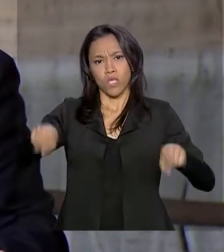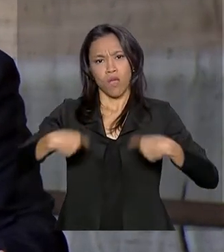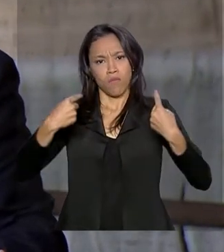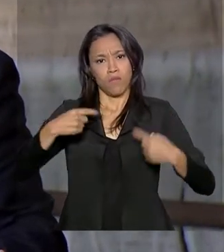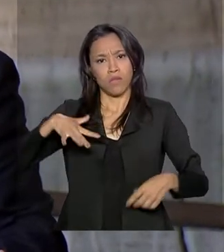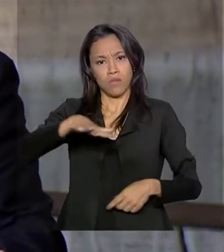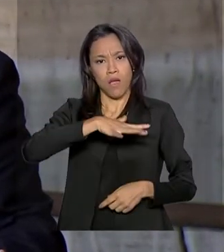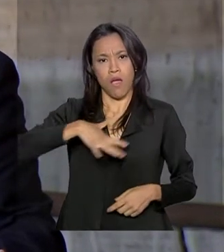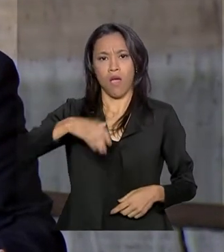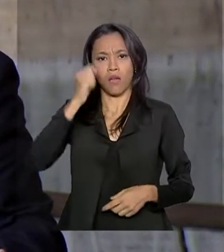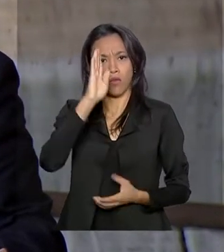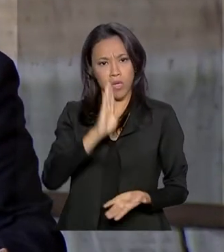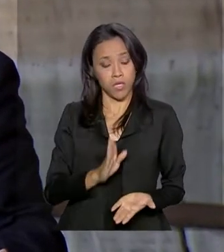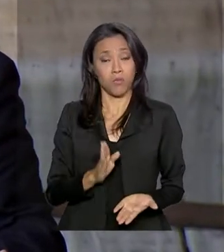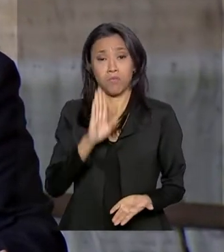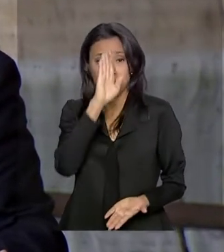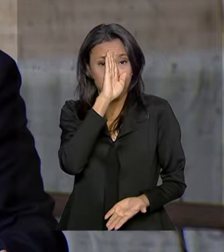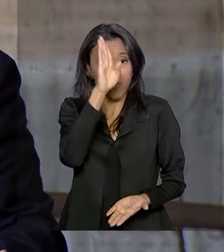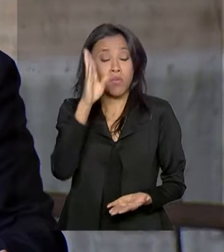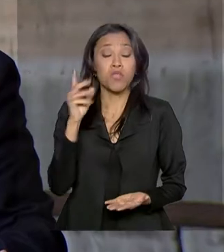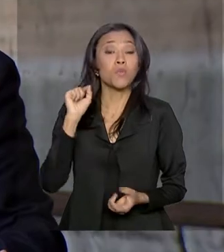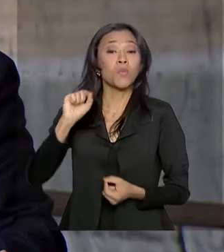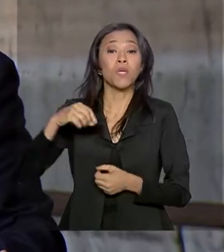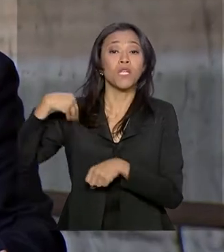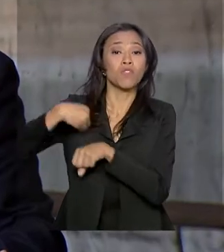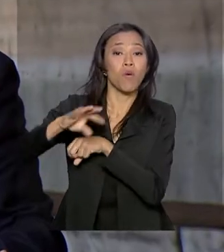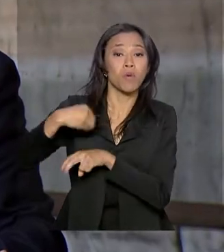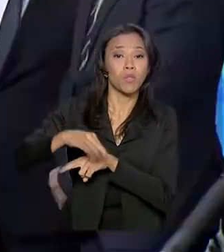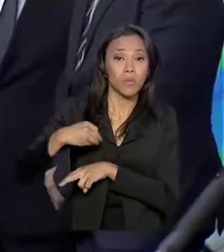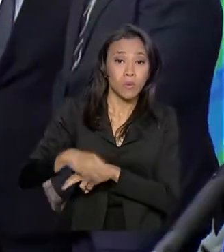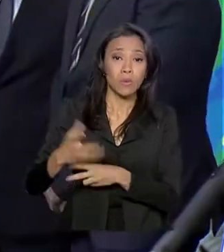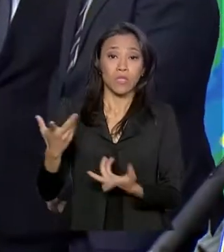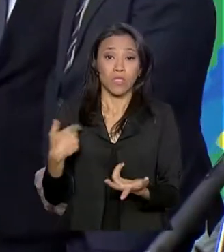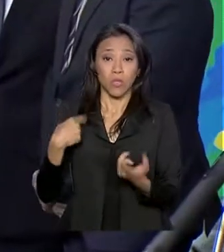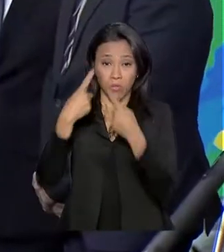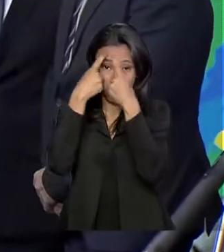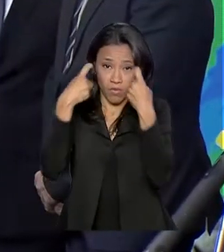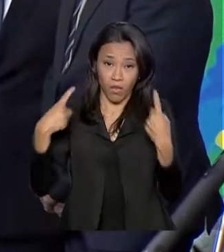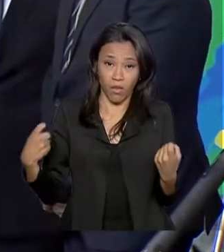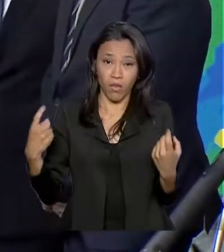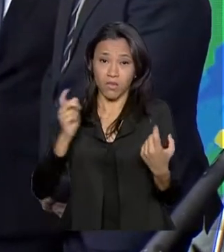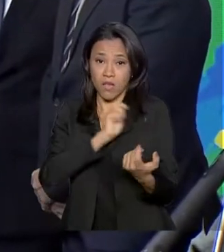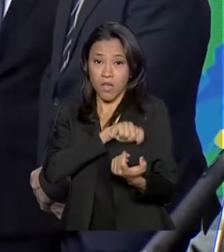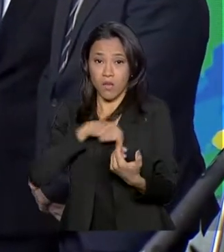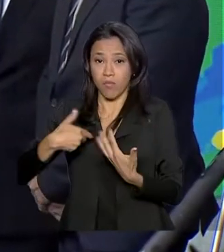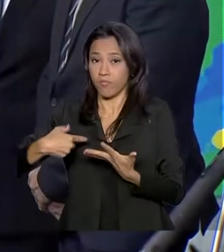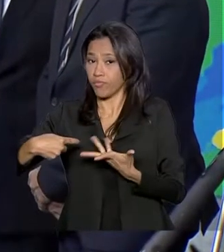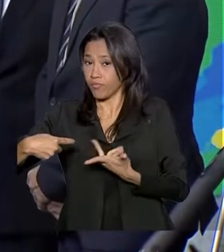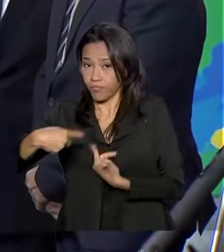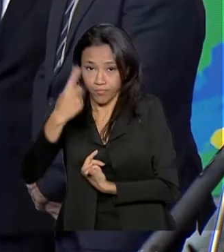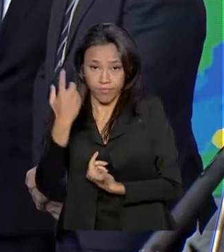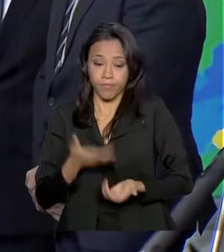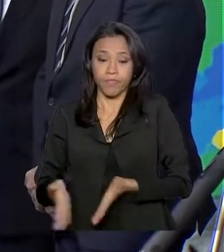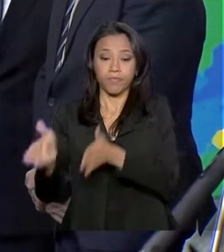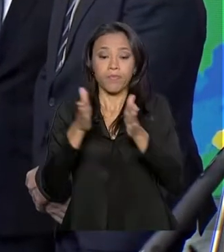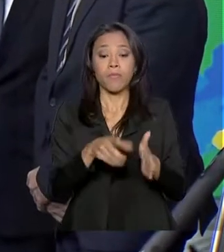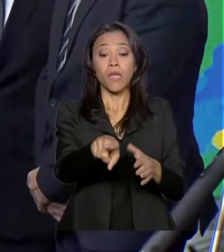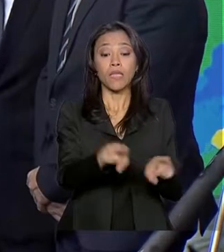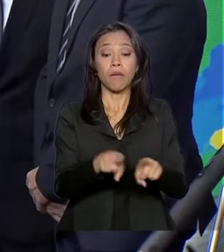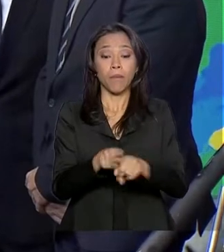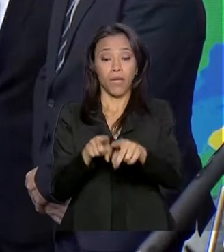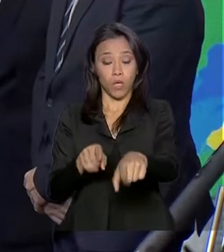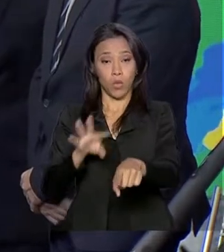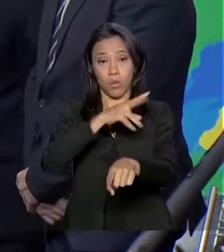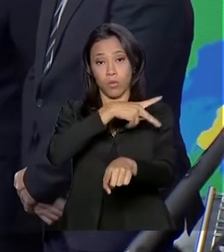especialmente diante desses indicadores de criminalidade elevada. Também foi assinada pelo presidente Jair Bolsonaro o projeto de